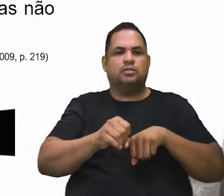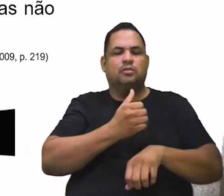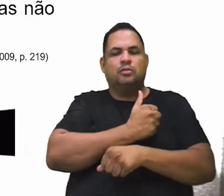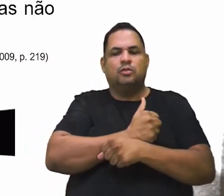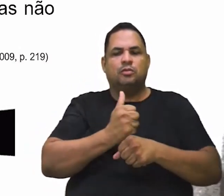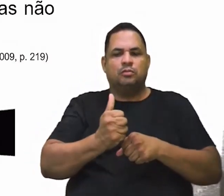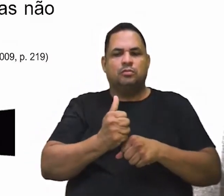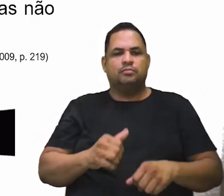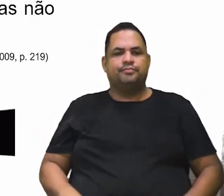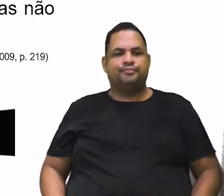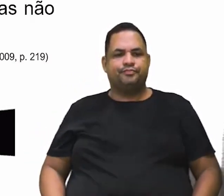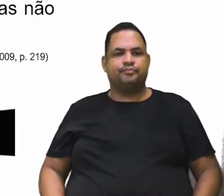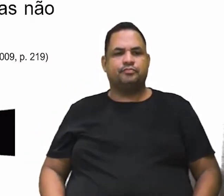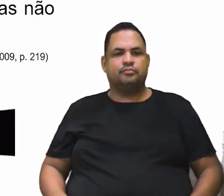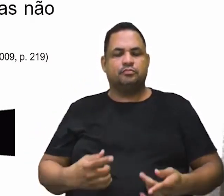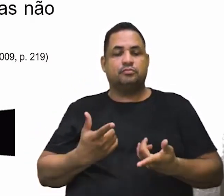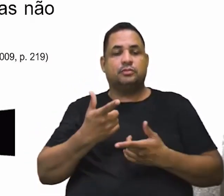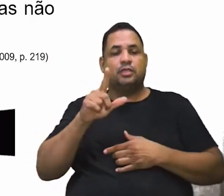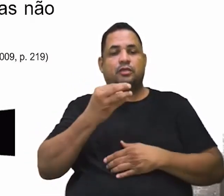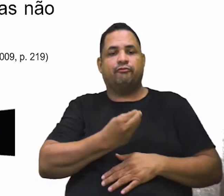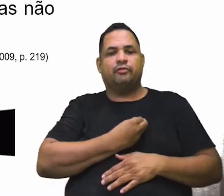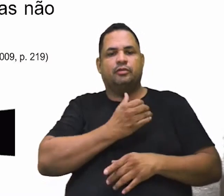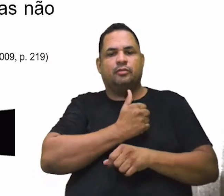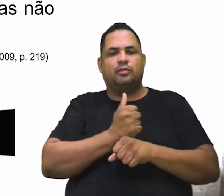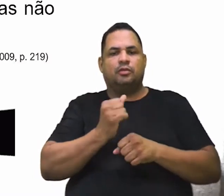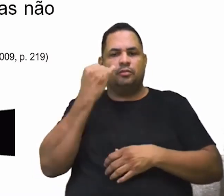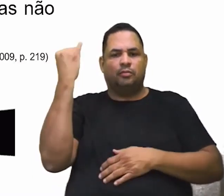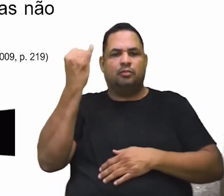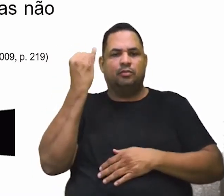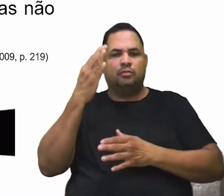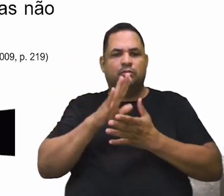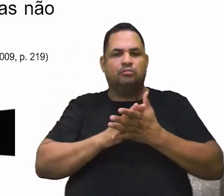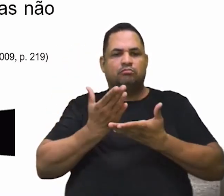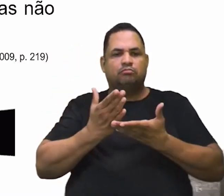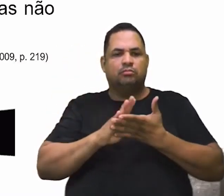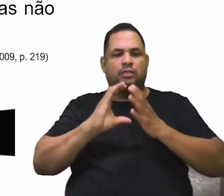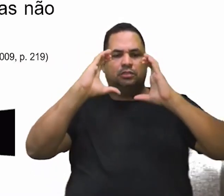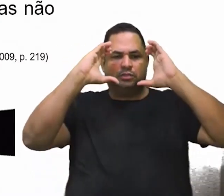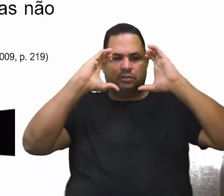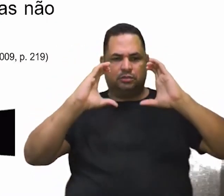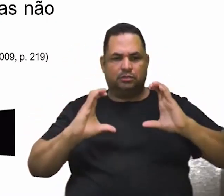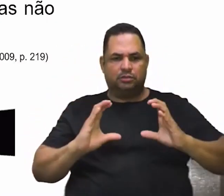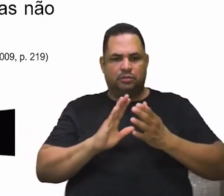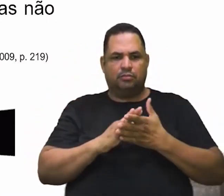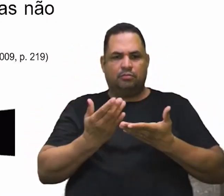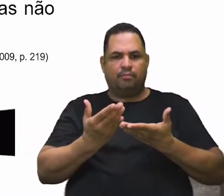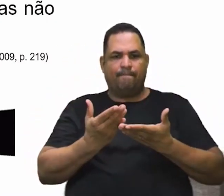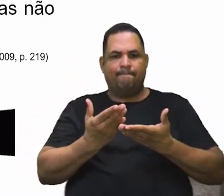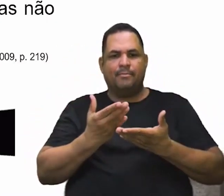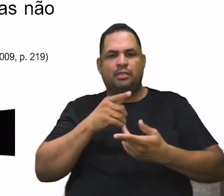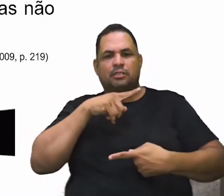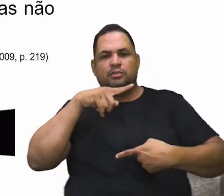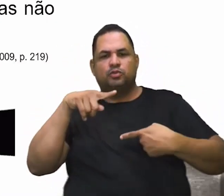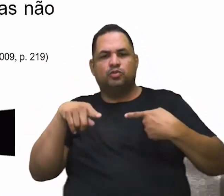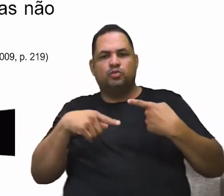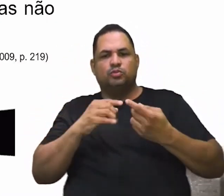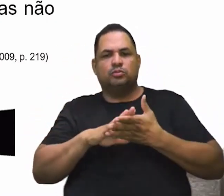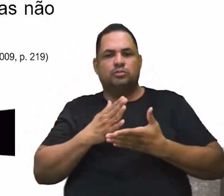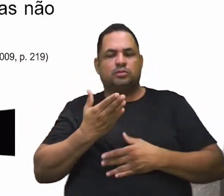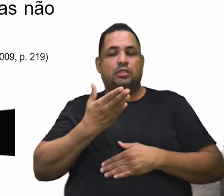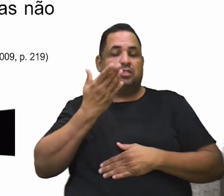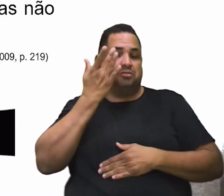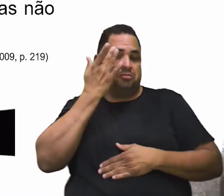né? Por outro lado, vida moral é importante no exercício da cidadania, para que os interesses egoístas não